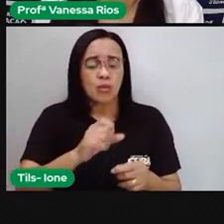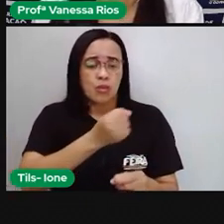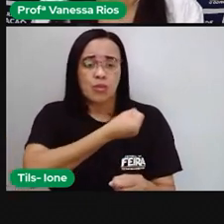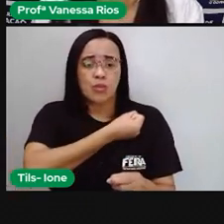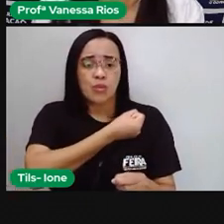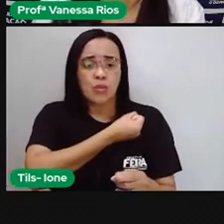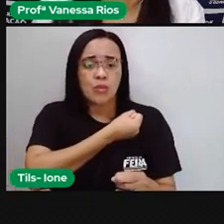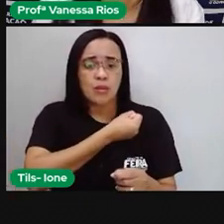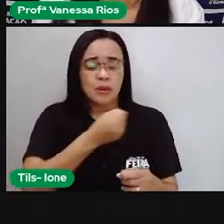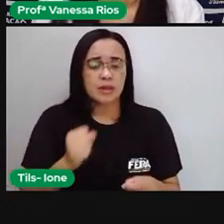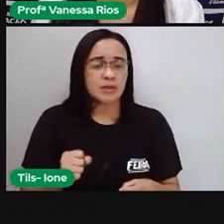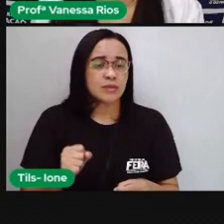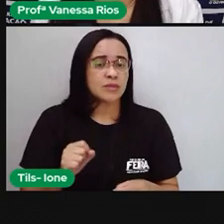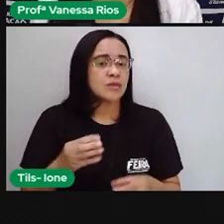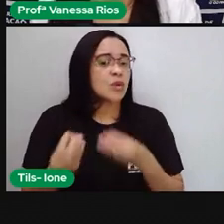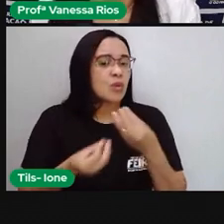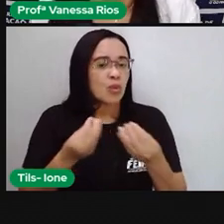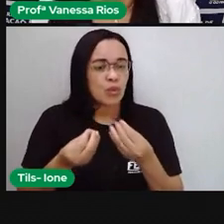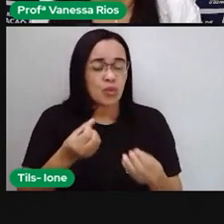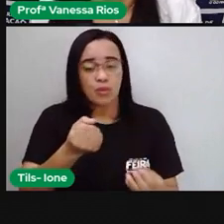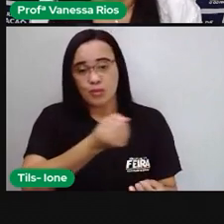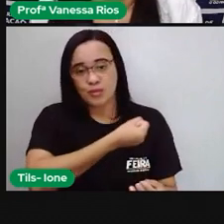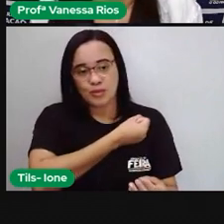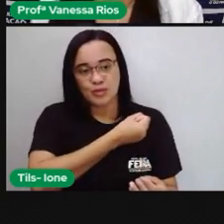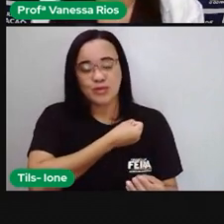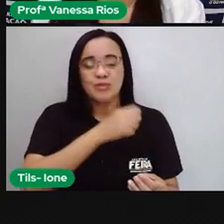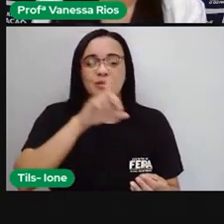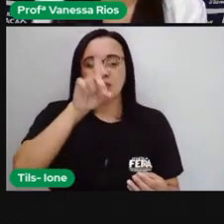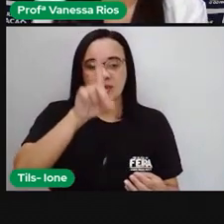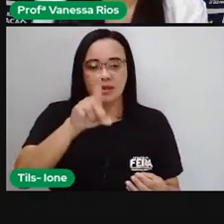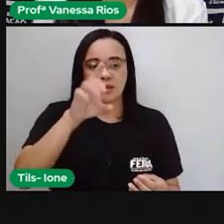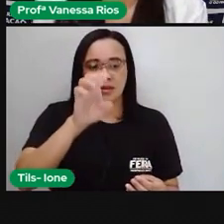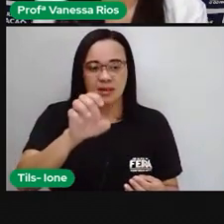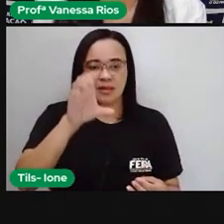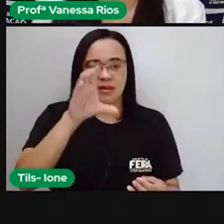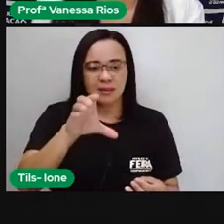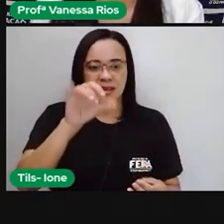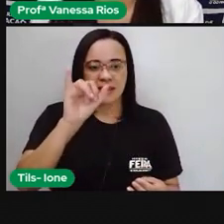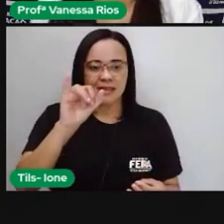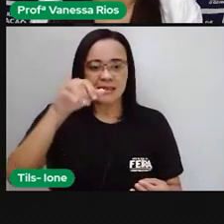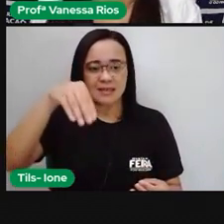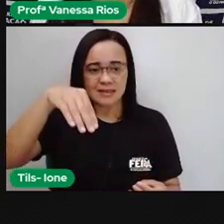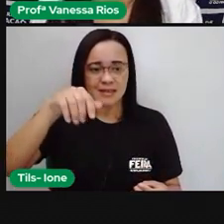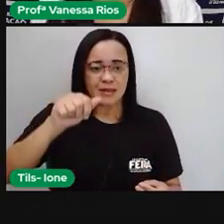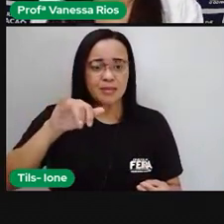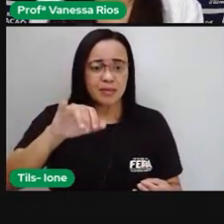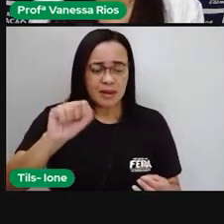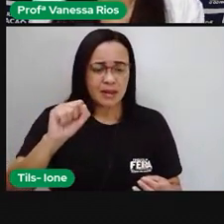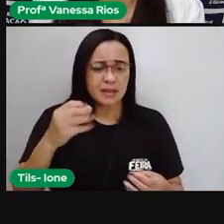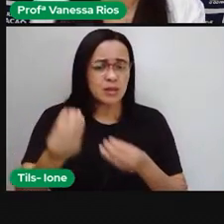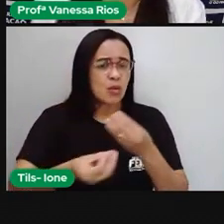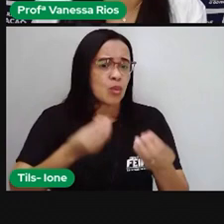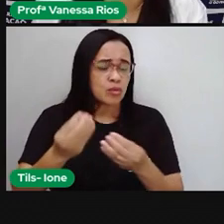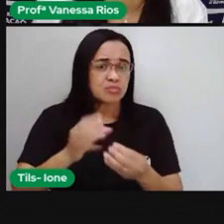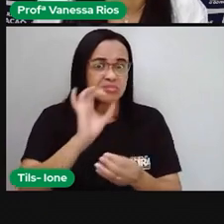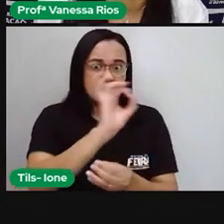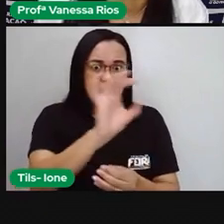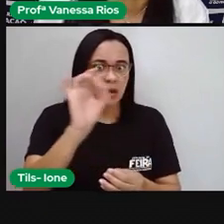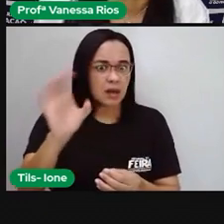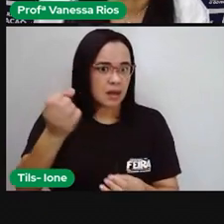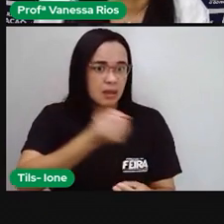gente chama de números decimais. Mas aí, quando é que esses números são formados? O que é que cada número